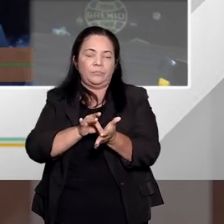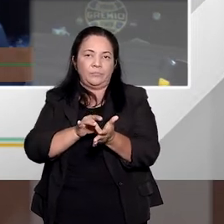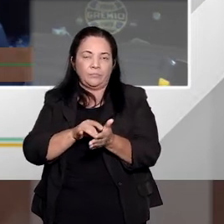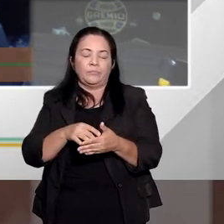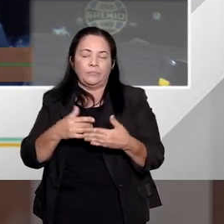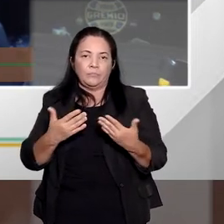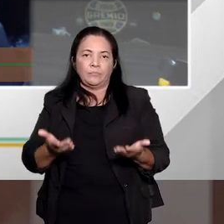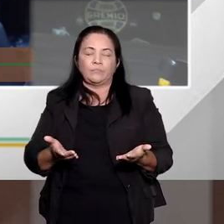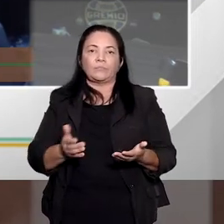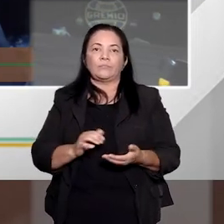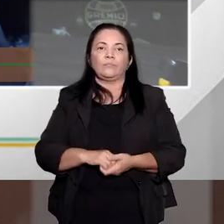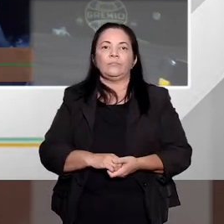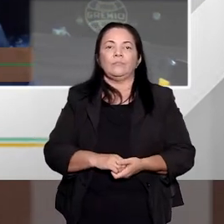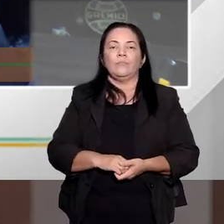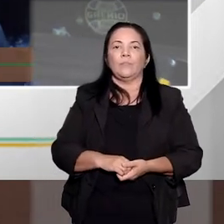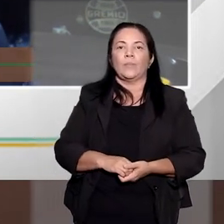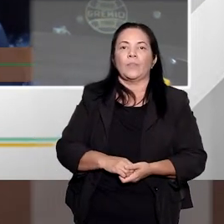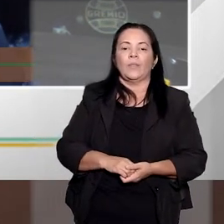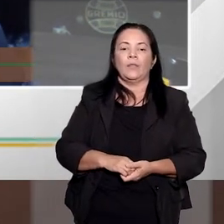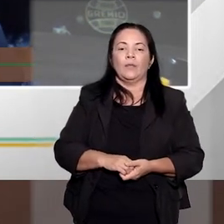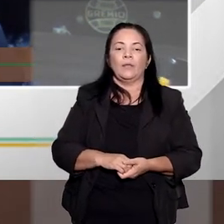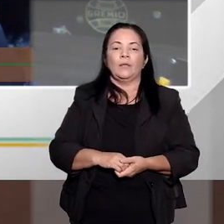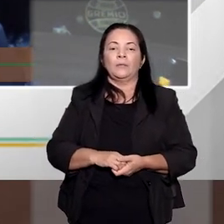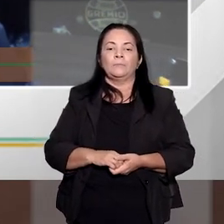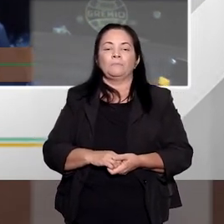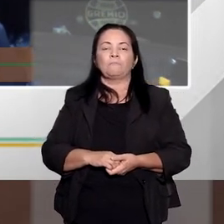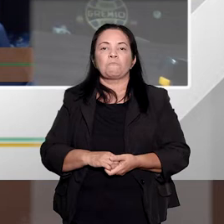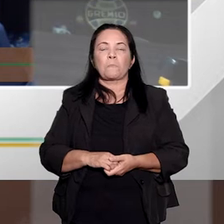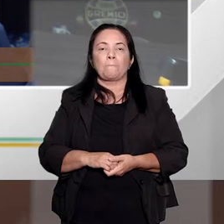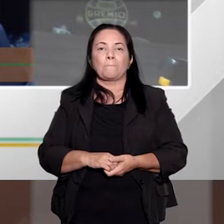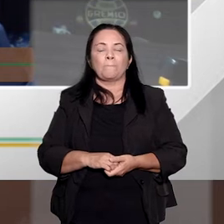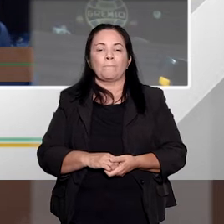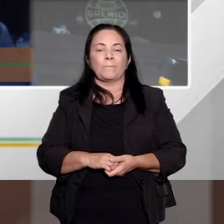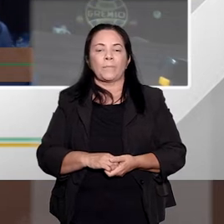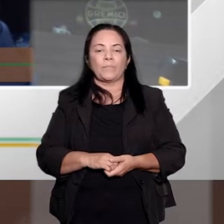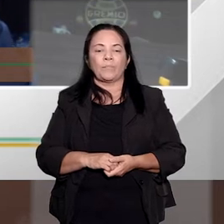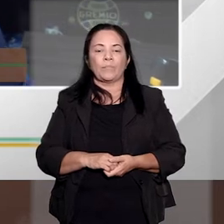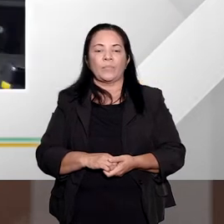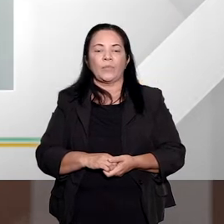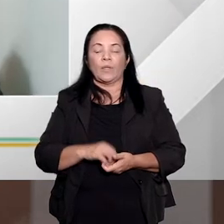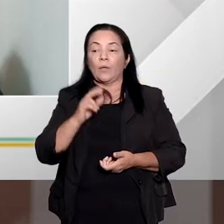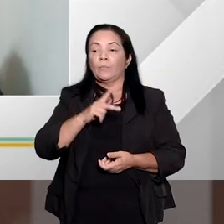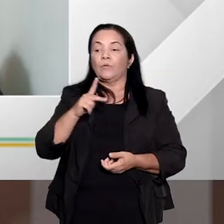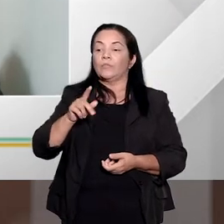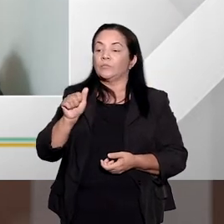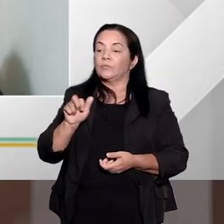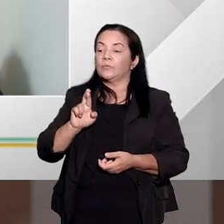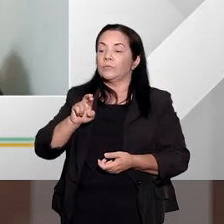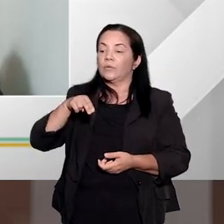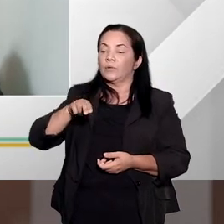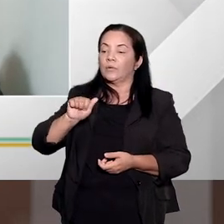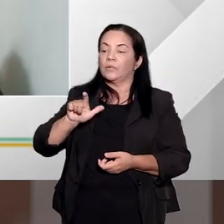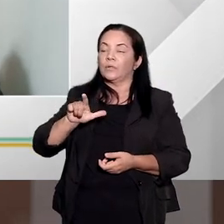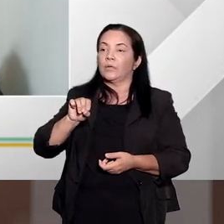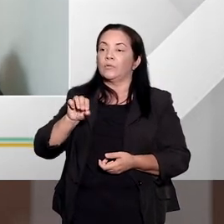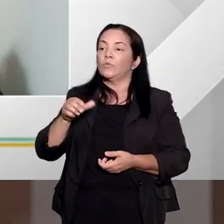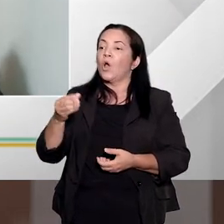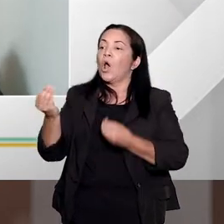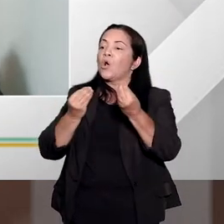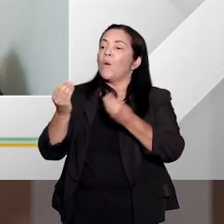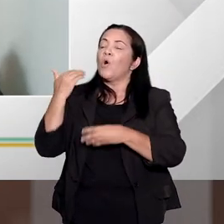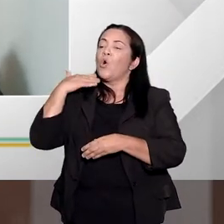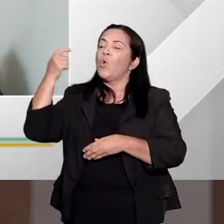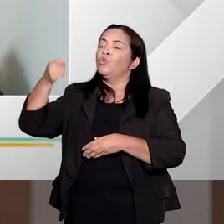inserida ou que foi inserido esse delito praticado. Professor Arnaldo, e como é que o julgador deve